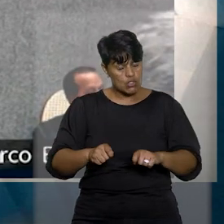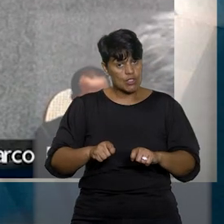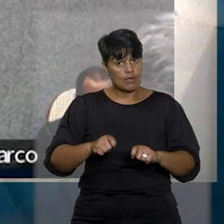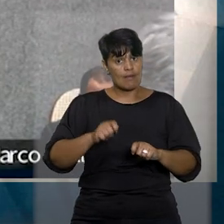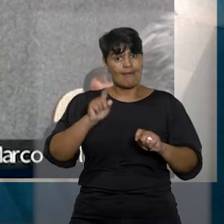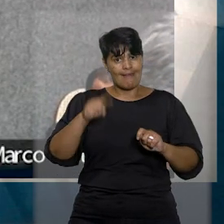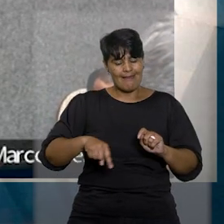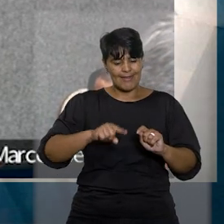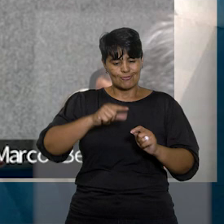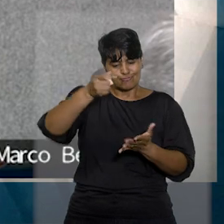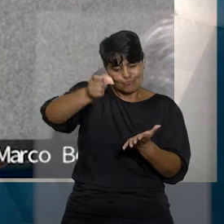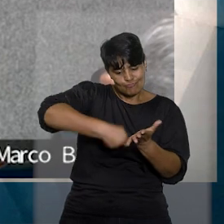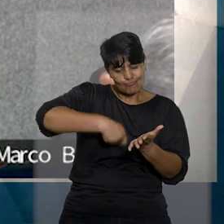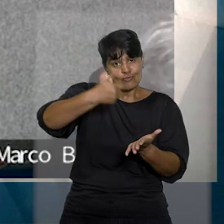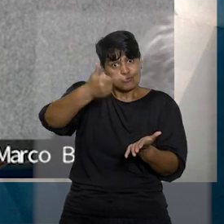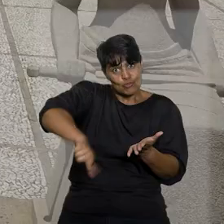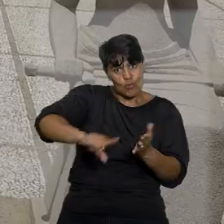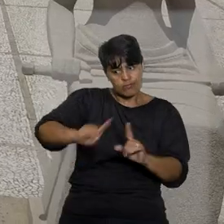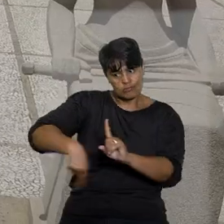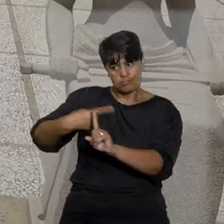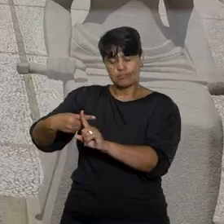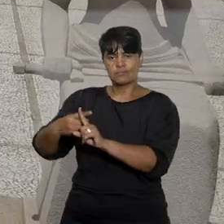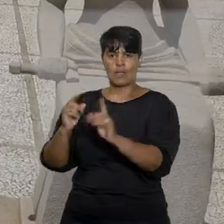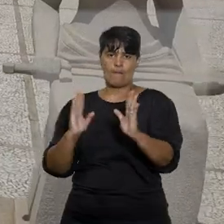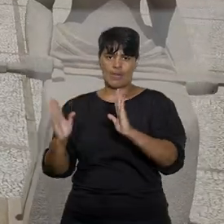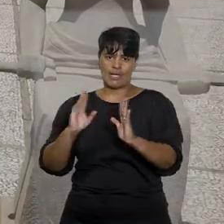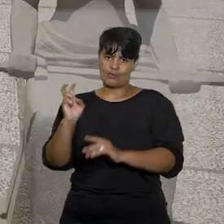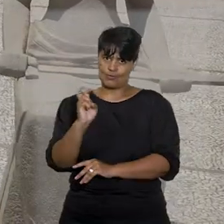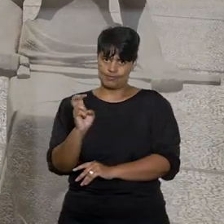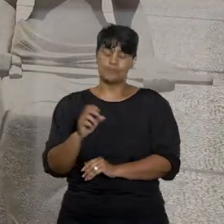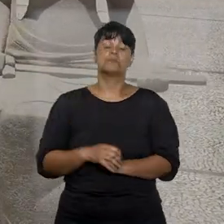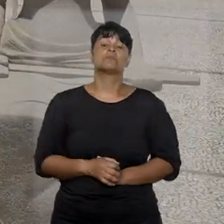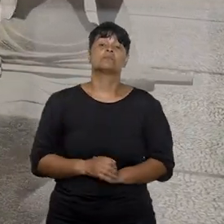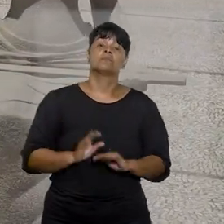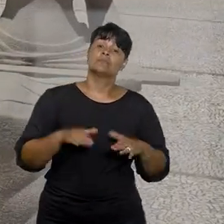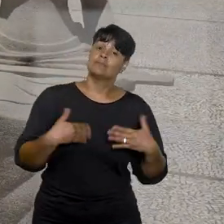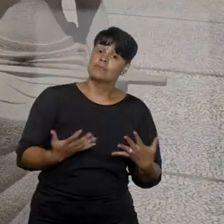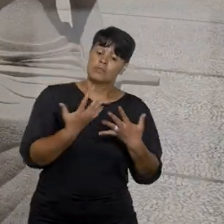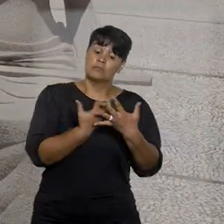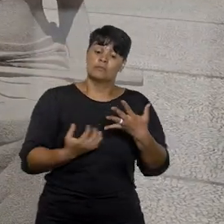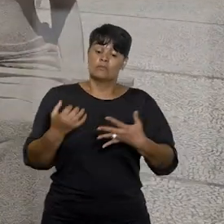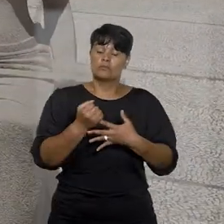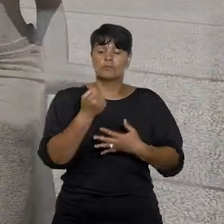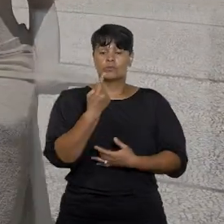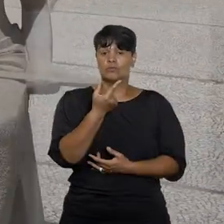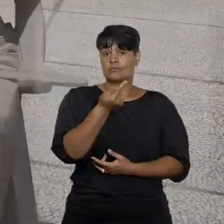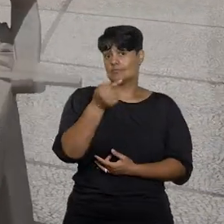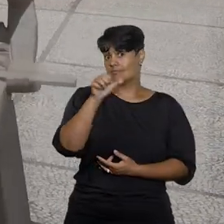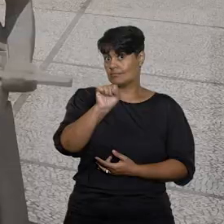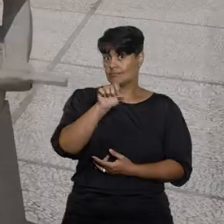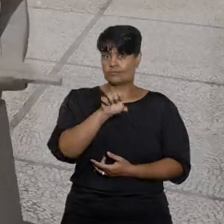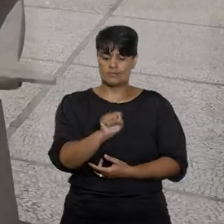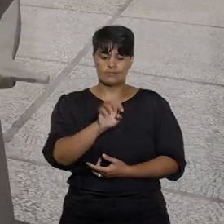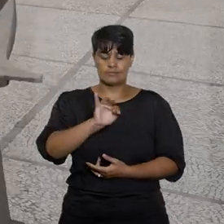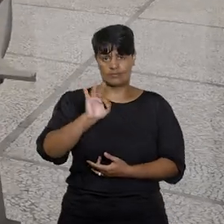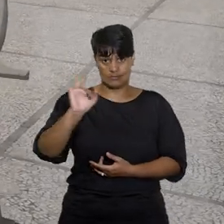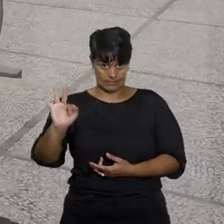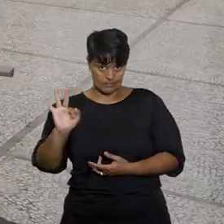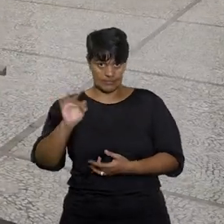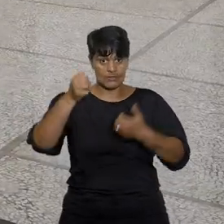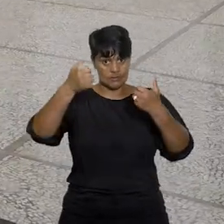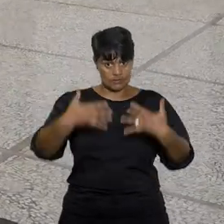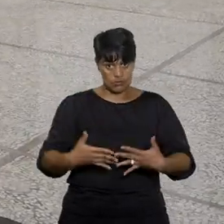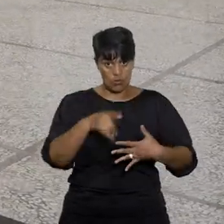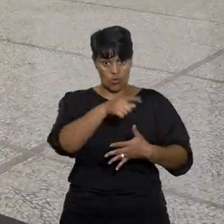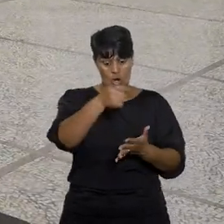renovado por igual prazo. Porém, a súmula 178 do STF fixou o entendimento de